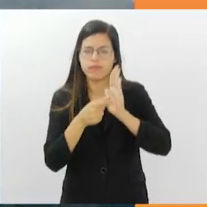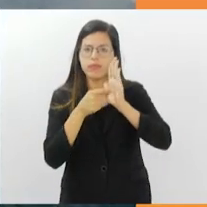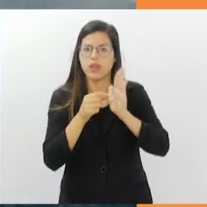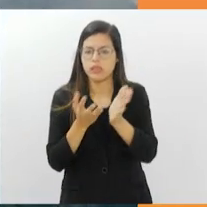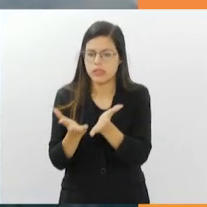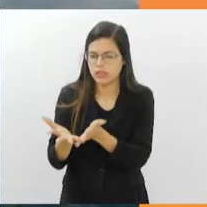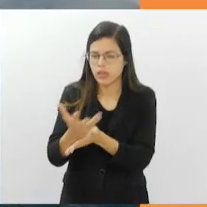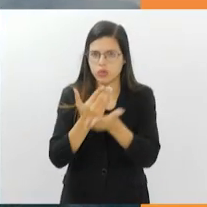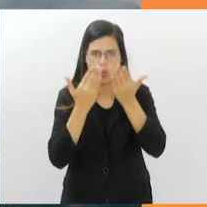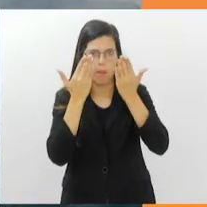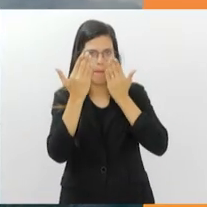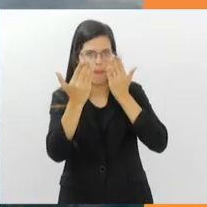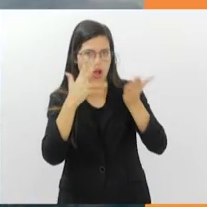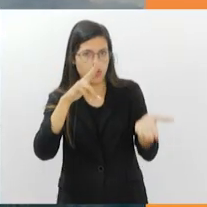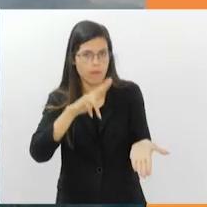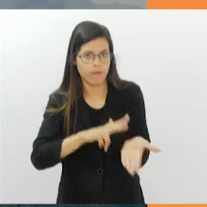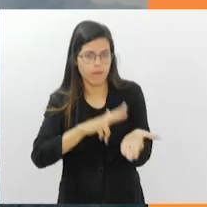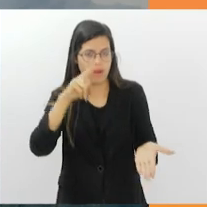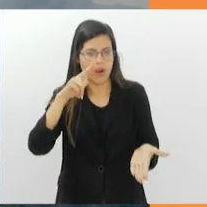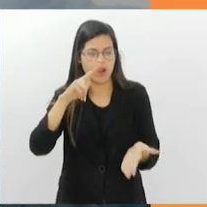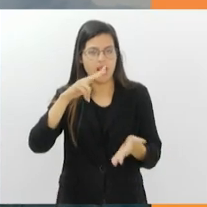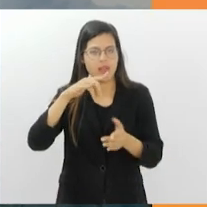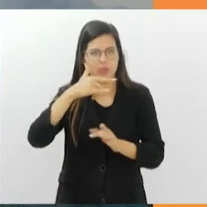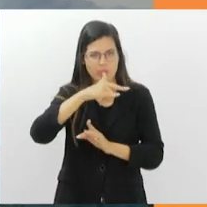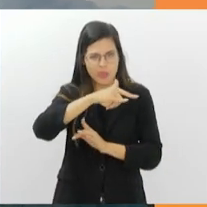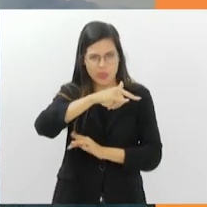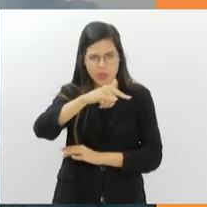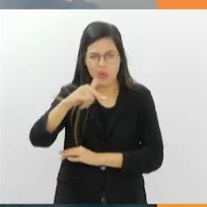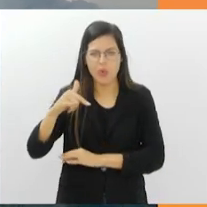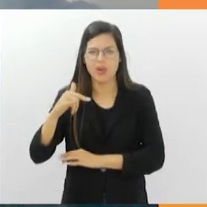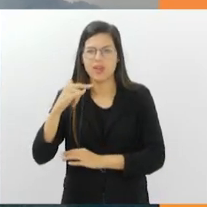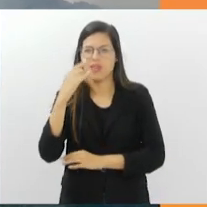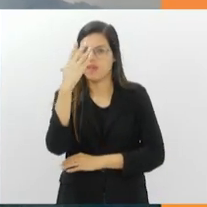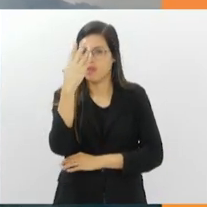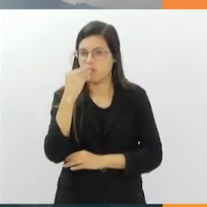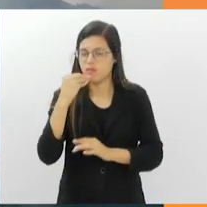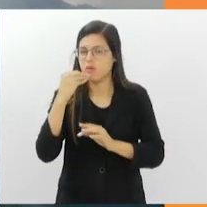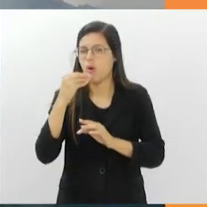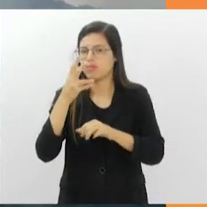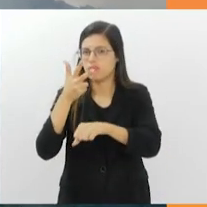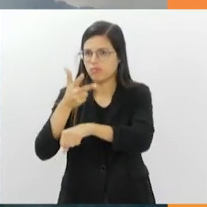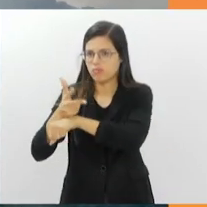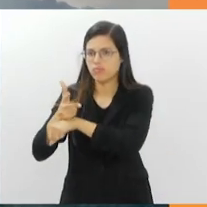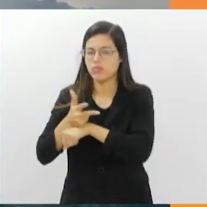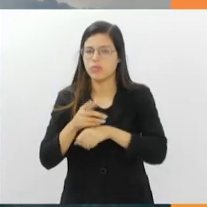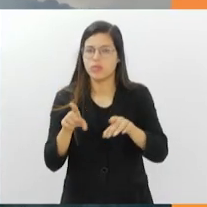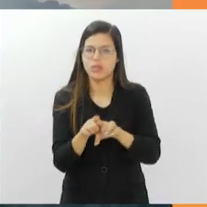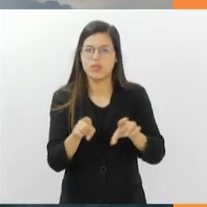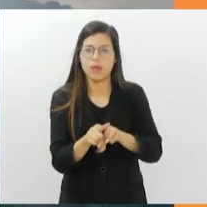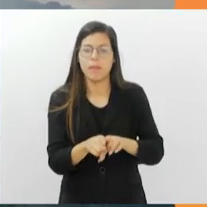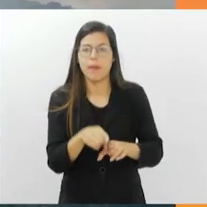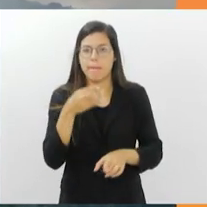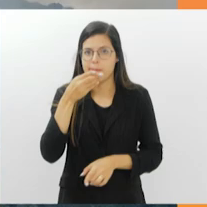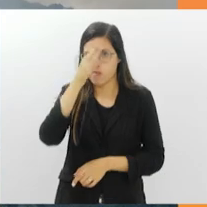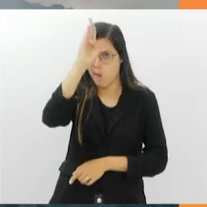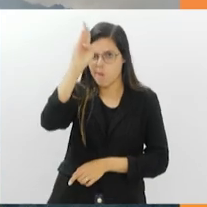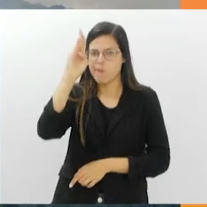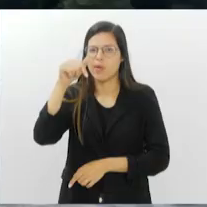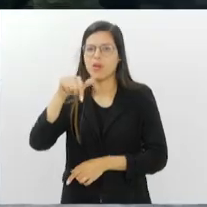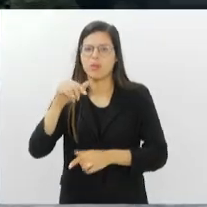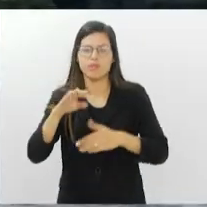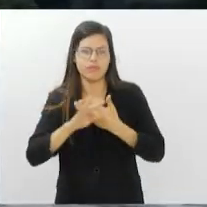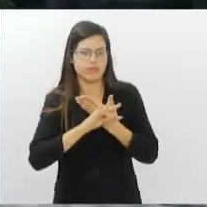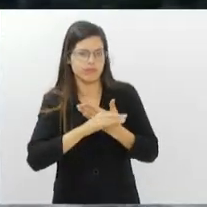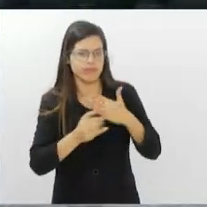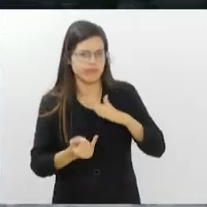comparados e validados por drones, fotos e informações coletadas em campo por brigadistas e técnicos do Instituto.